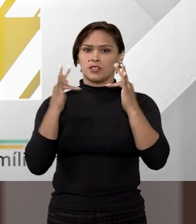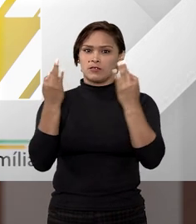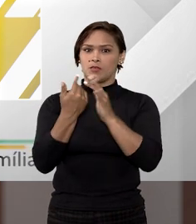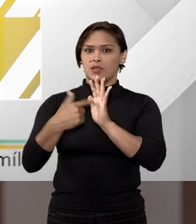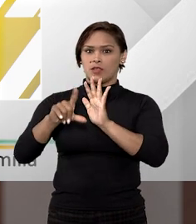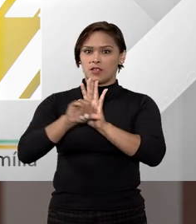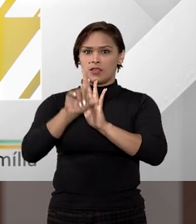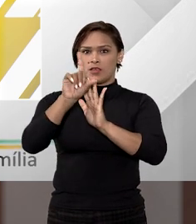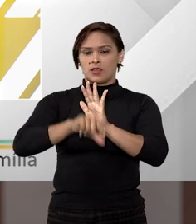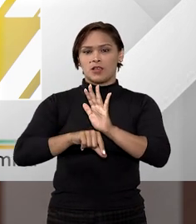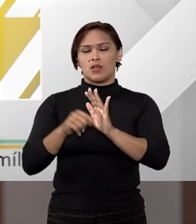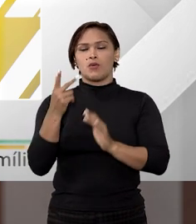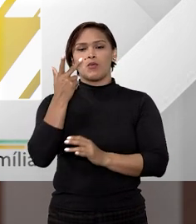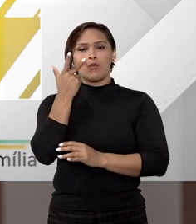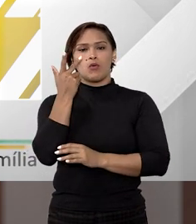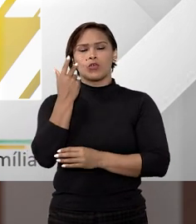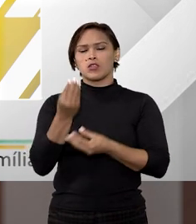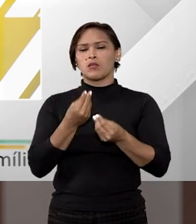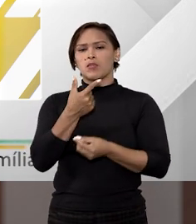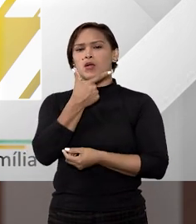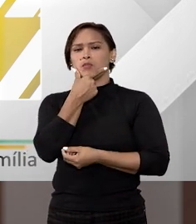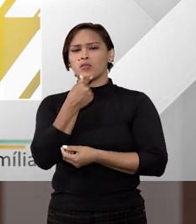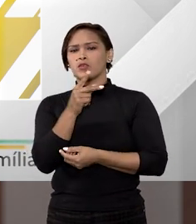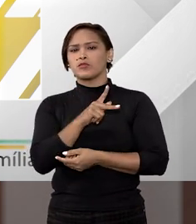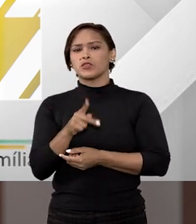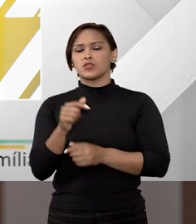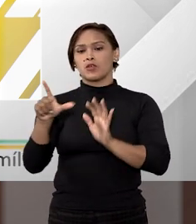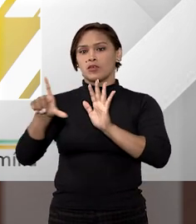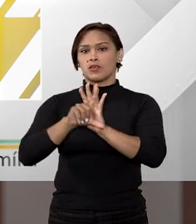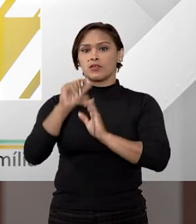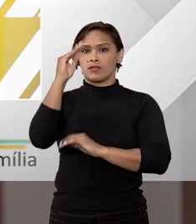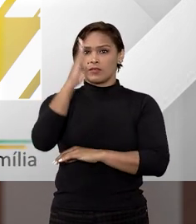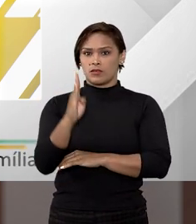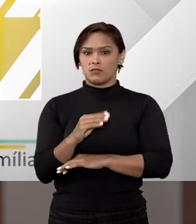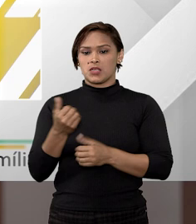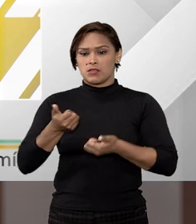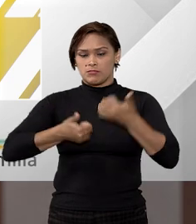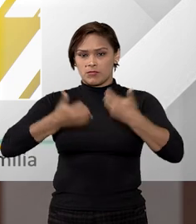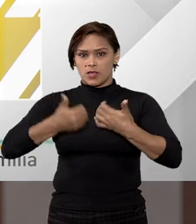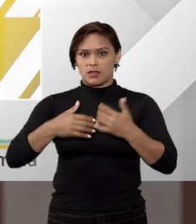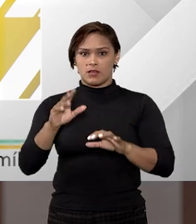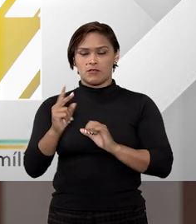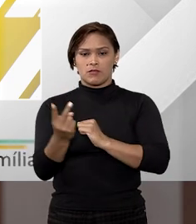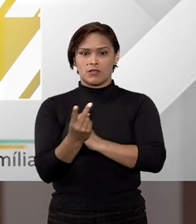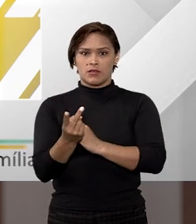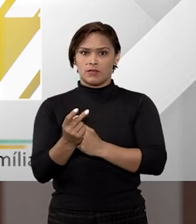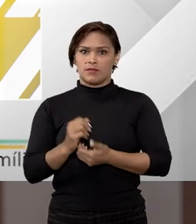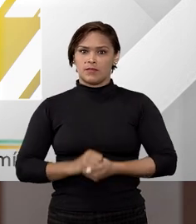família legal ou convencional, professor Vitor, o que a legislação brasileira vigente prevê?